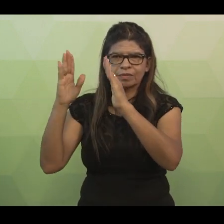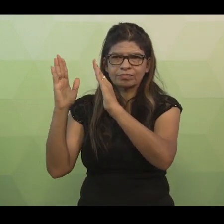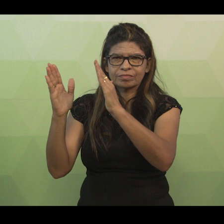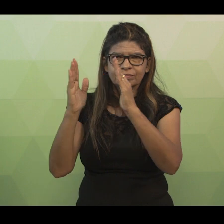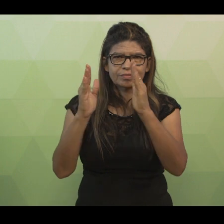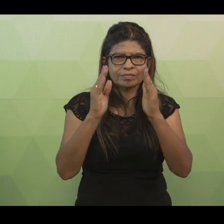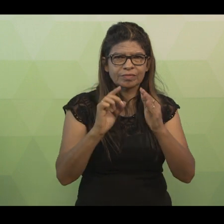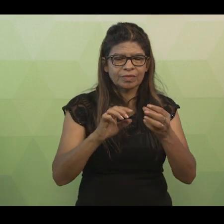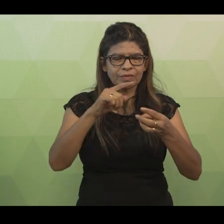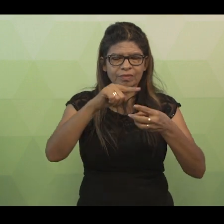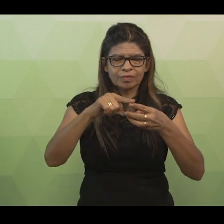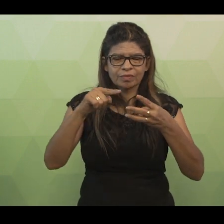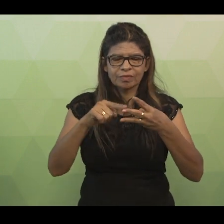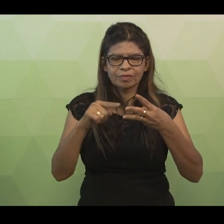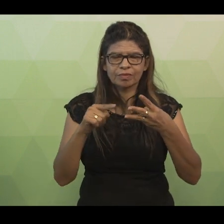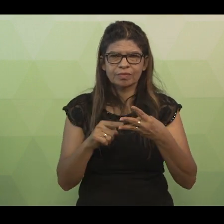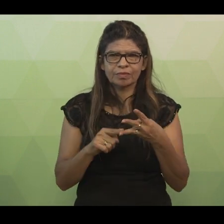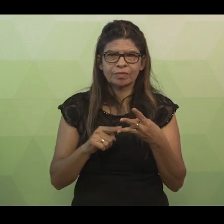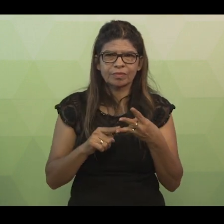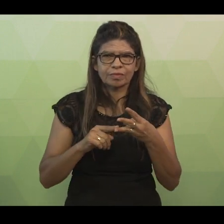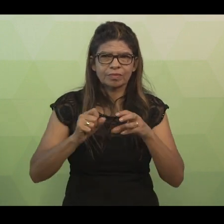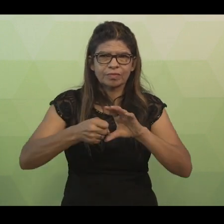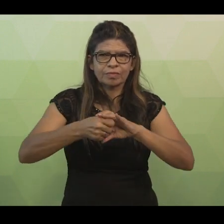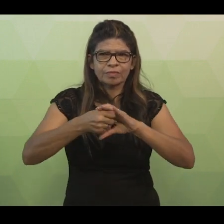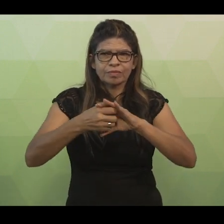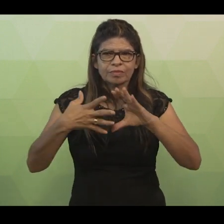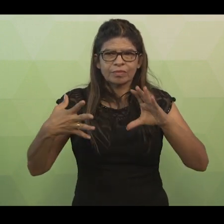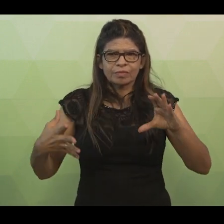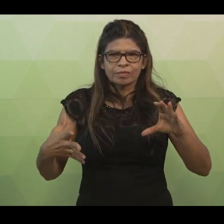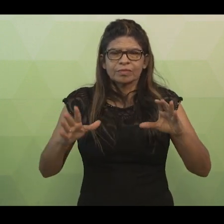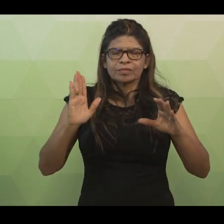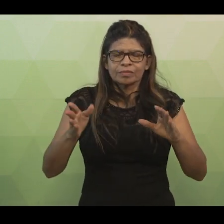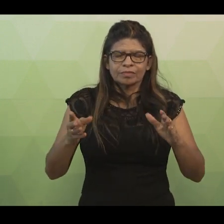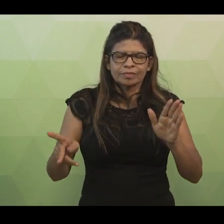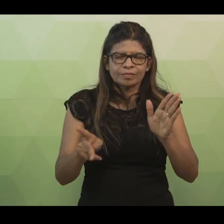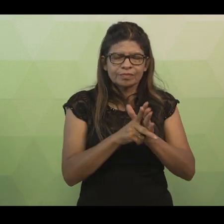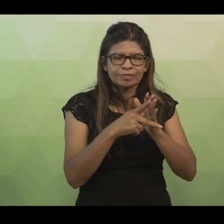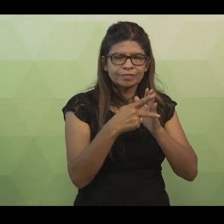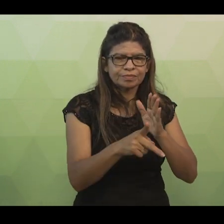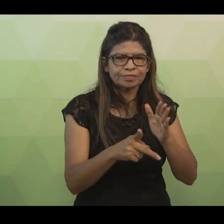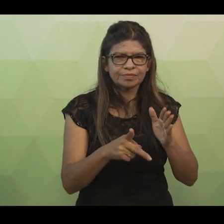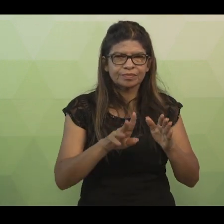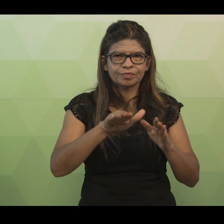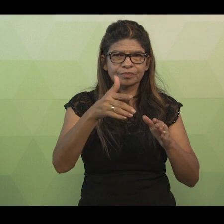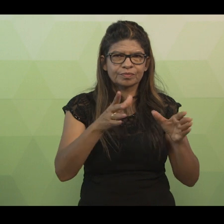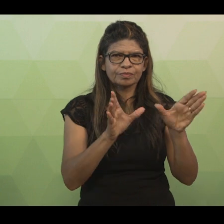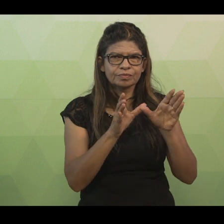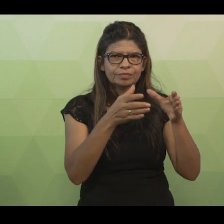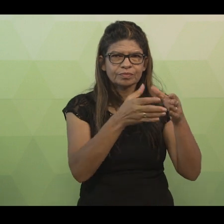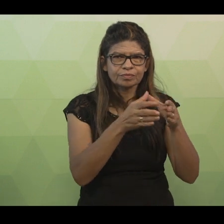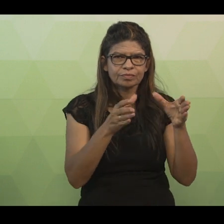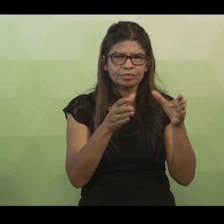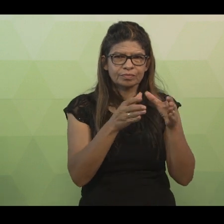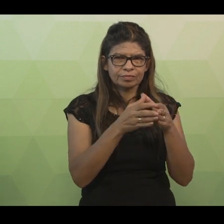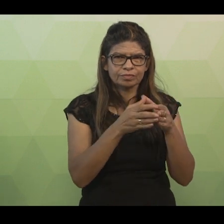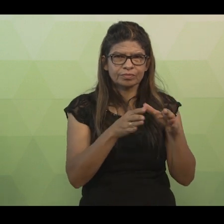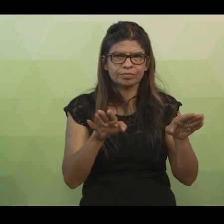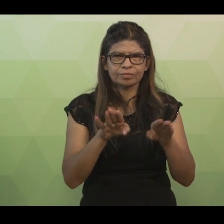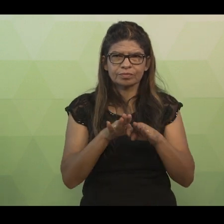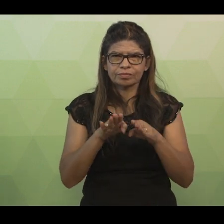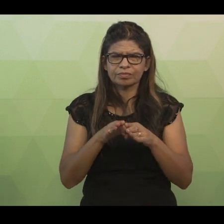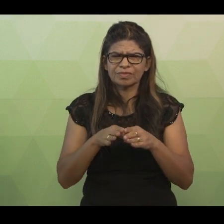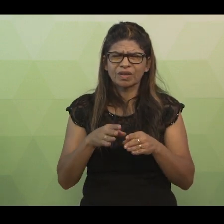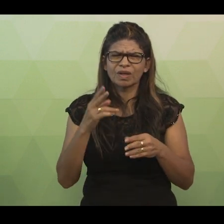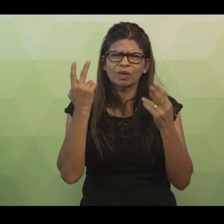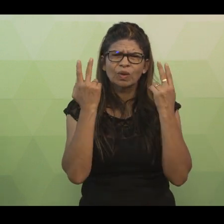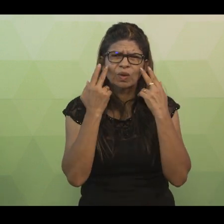esses três atributos já pertencem a outras classes e também devem estar presentes na classe empréstimo. O que é muito